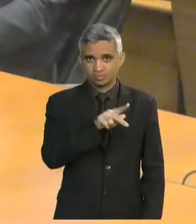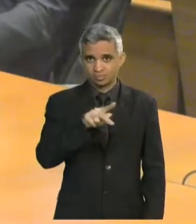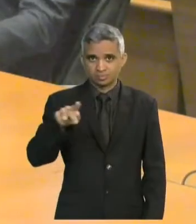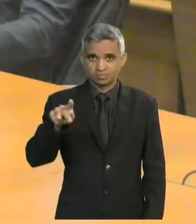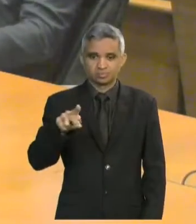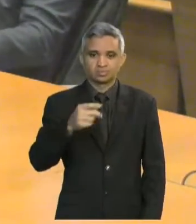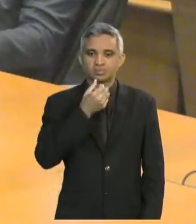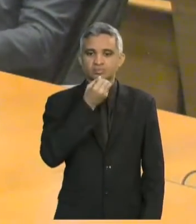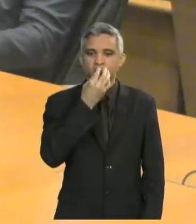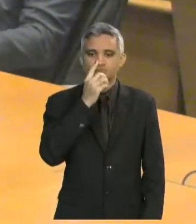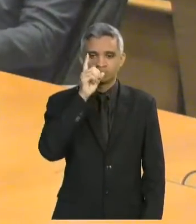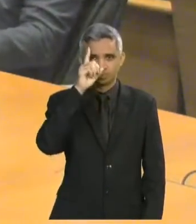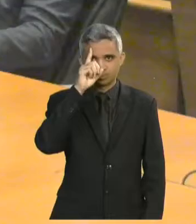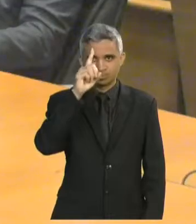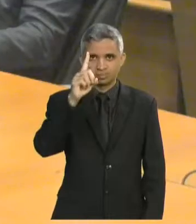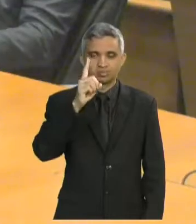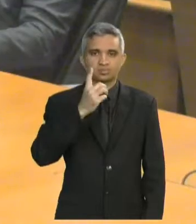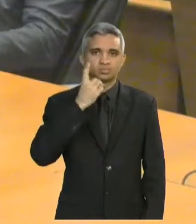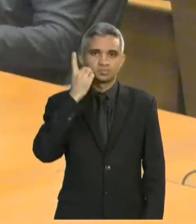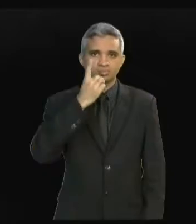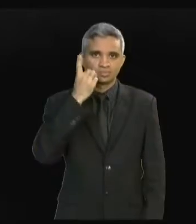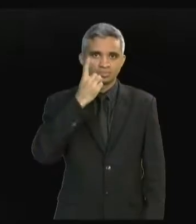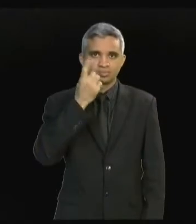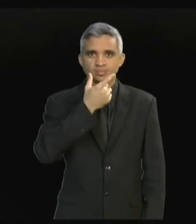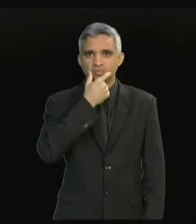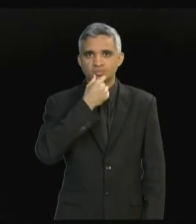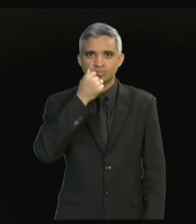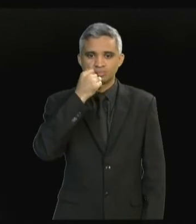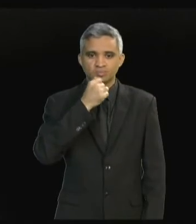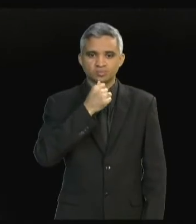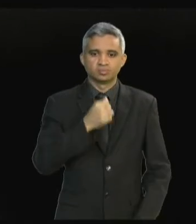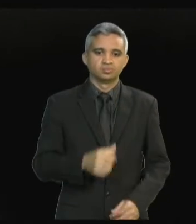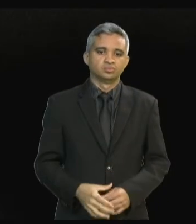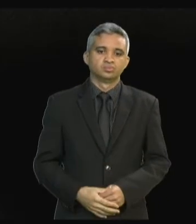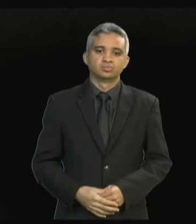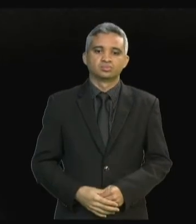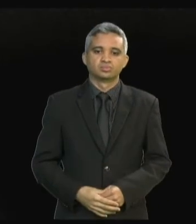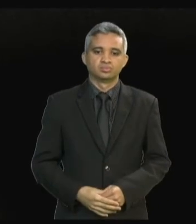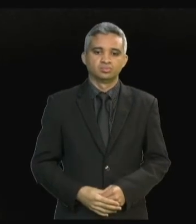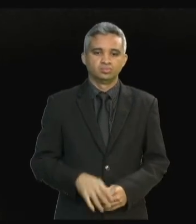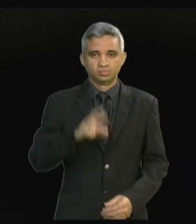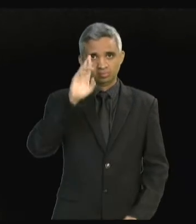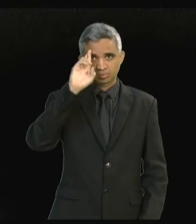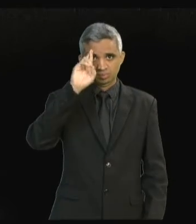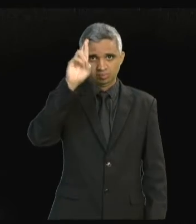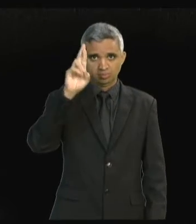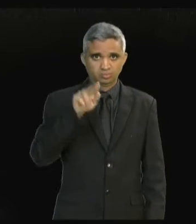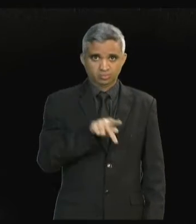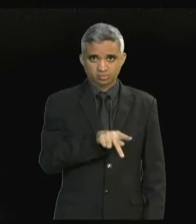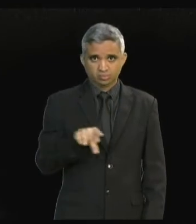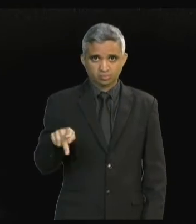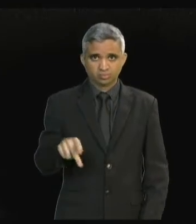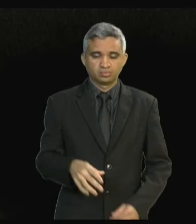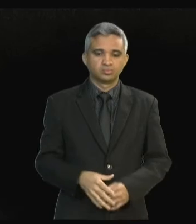Bom dia, colegas deputados. Senhor presidente, eu pedi a palavra